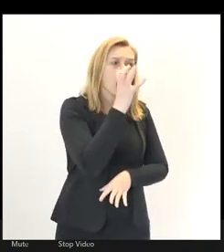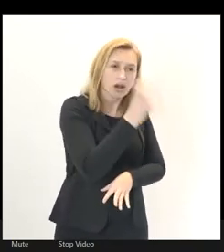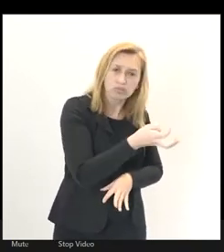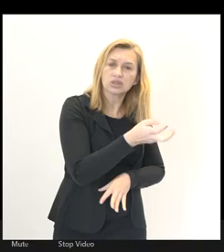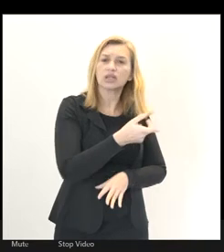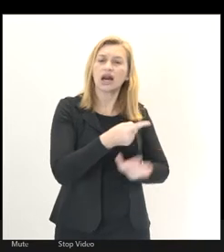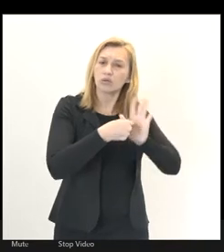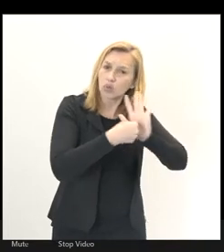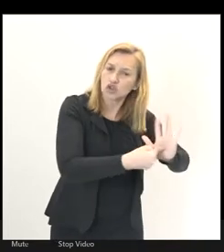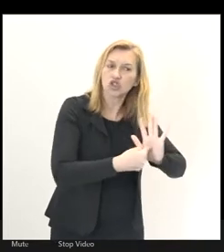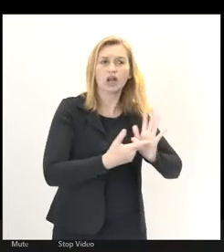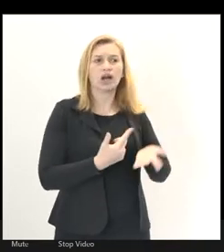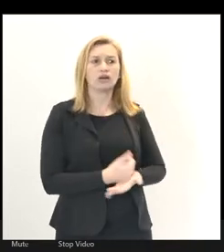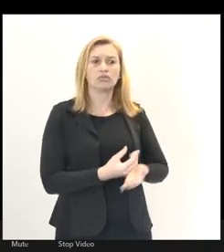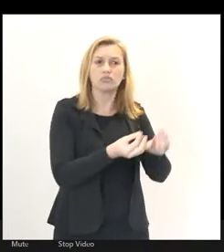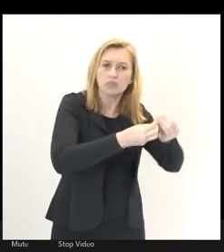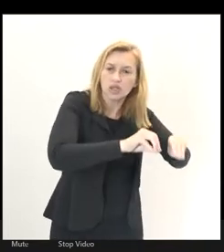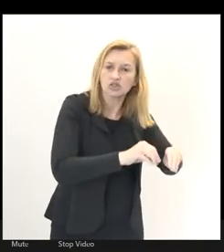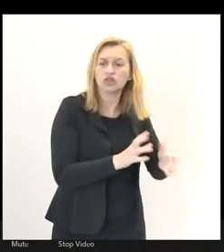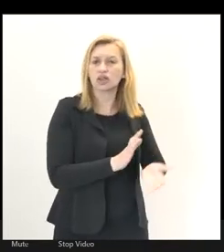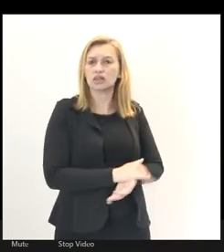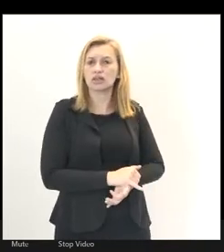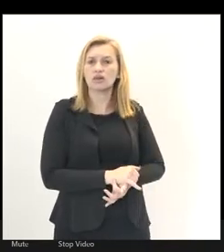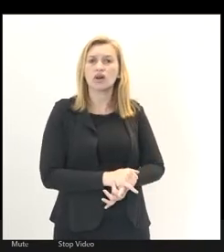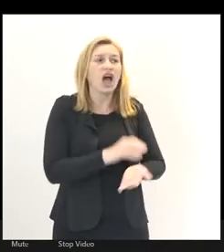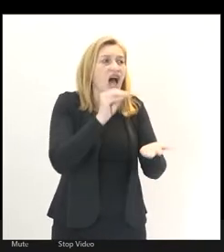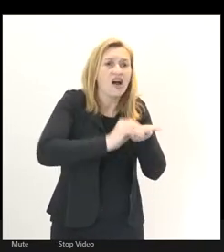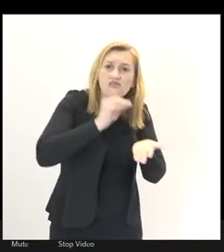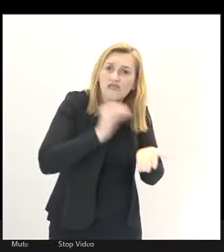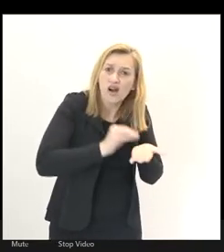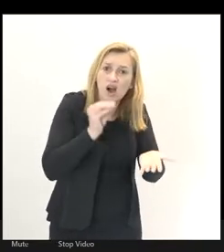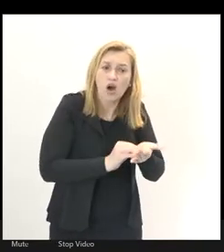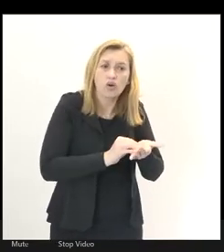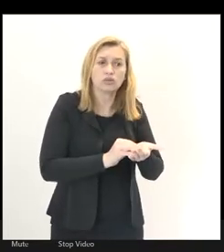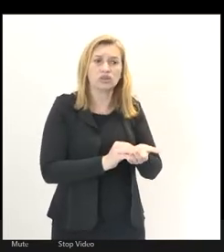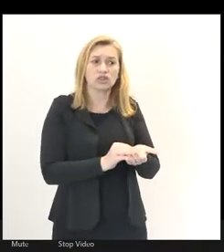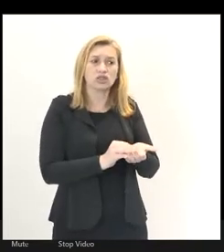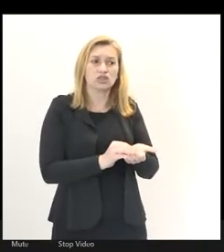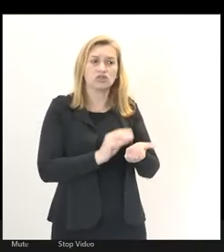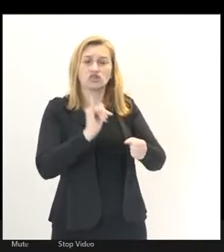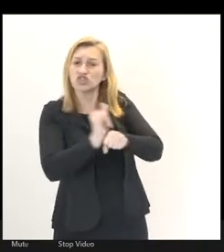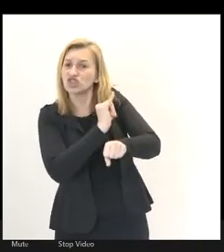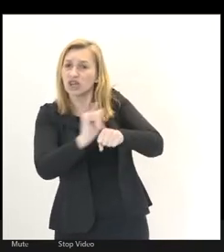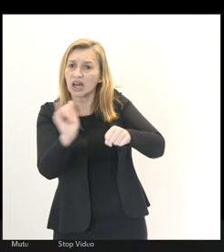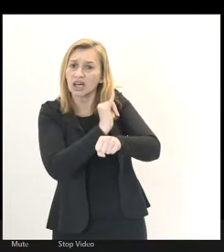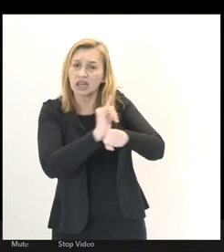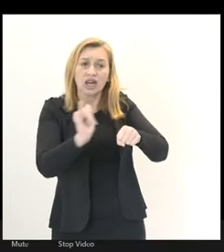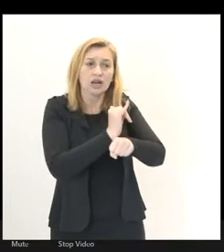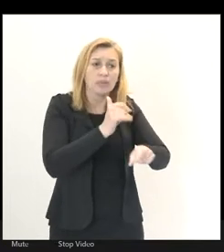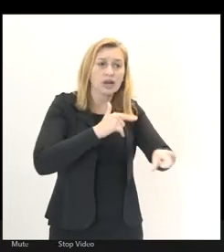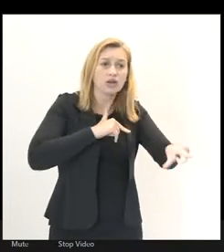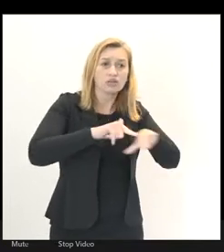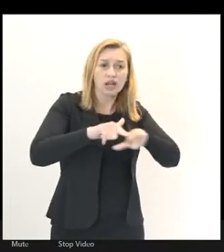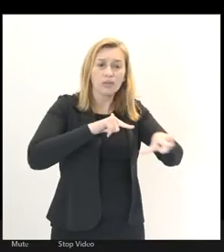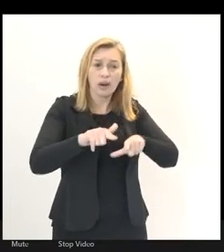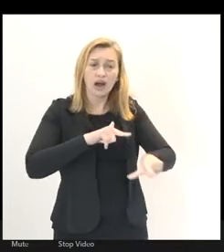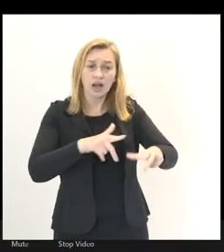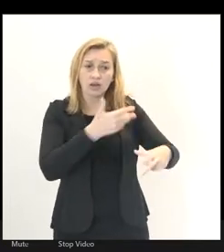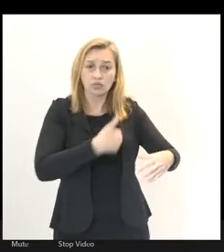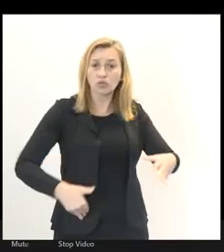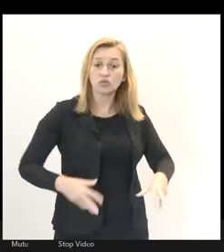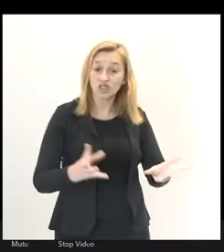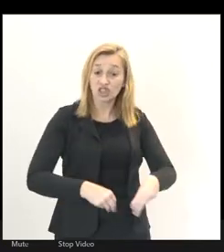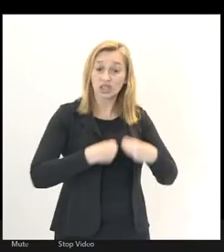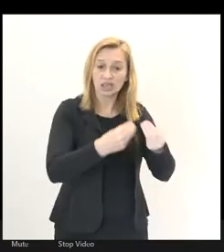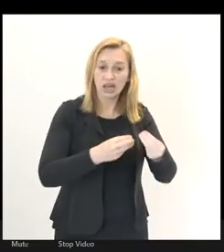sucateamento, a falta de medidas para que o serviço público seja entregue à população